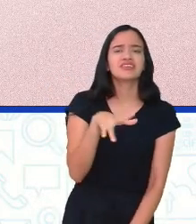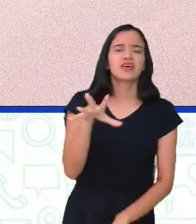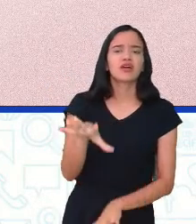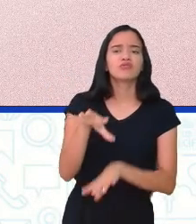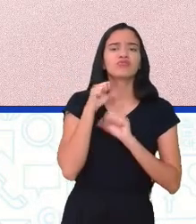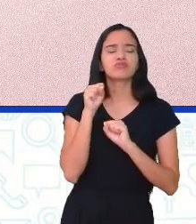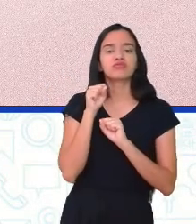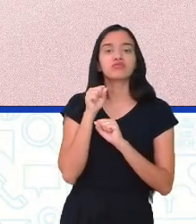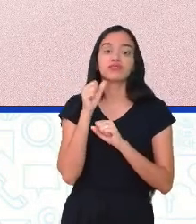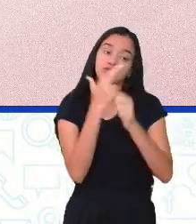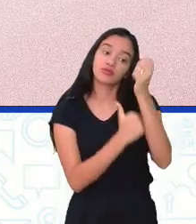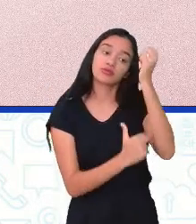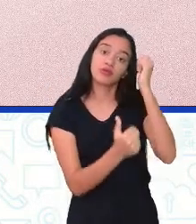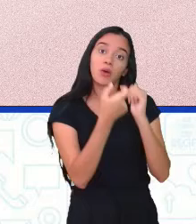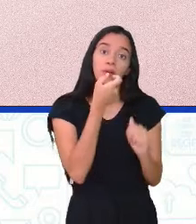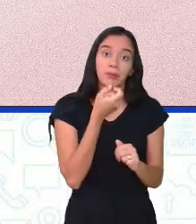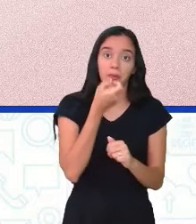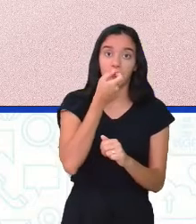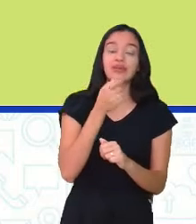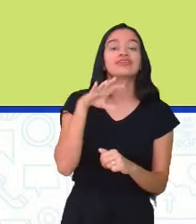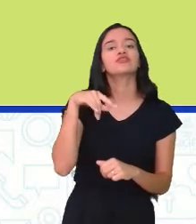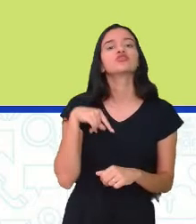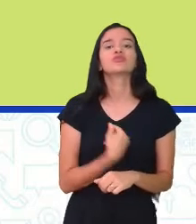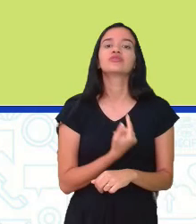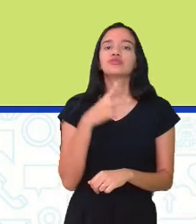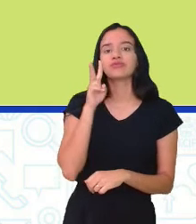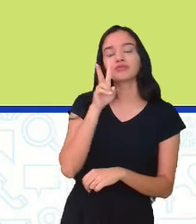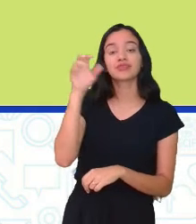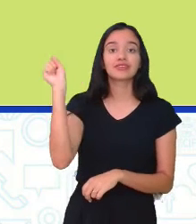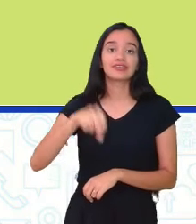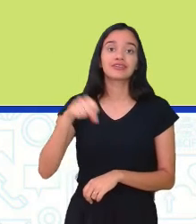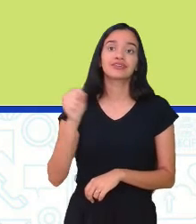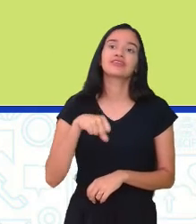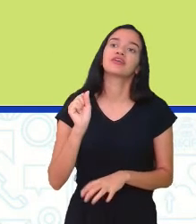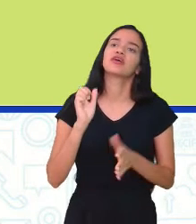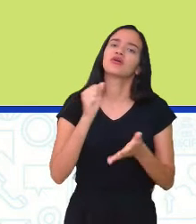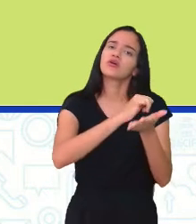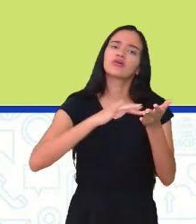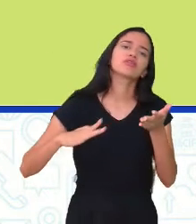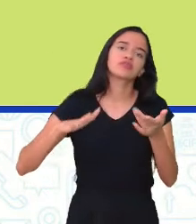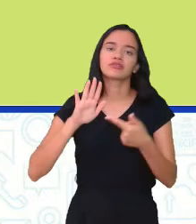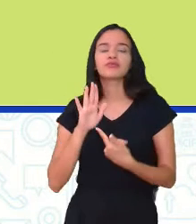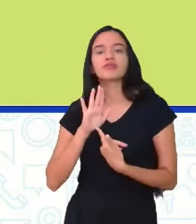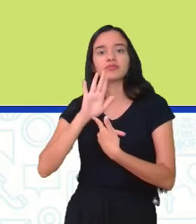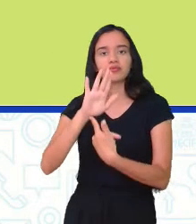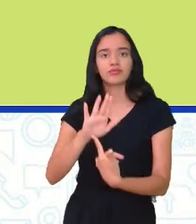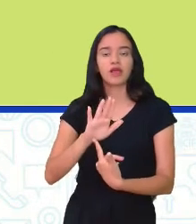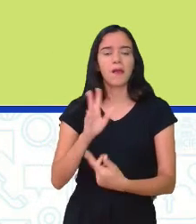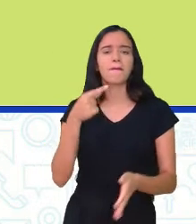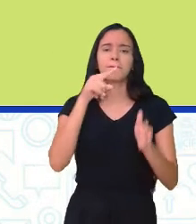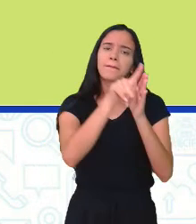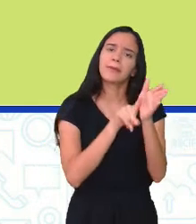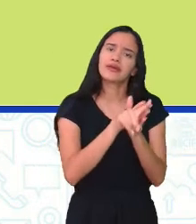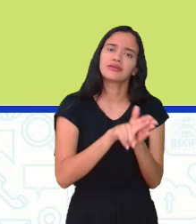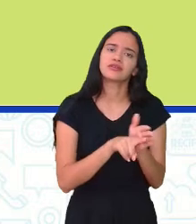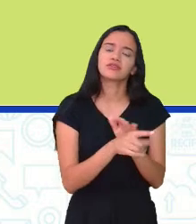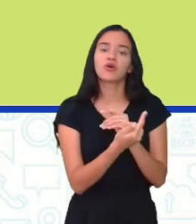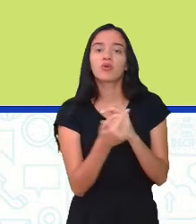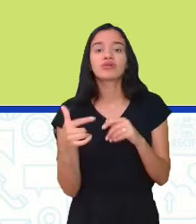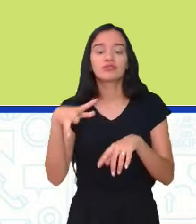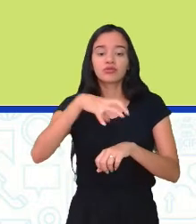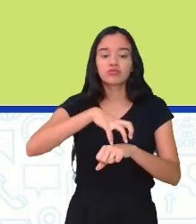HIV com tatuagem ou pince nós vimos que sim não é? e aqui eu trago como atividades para vocês pesquisar mais outras